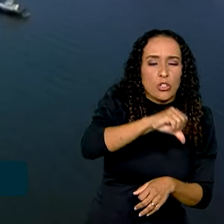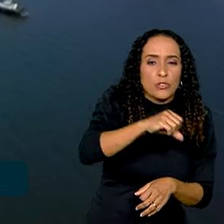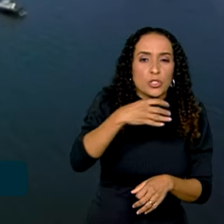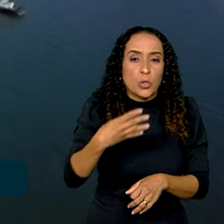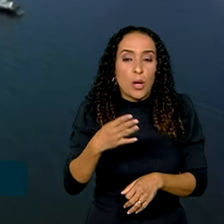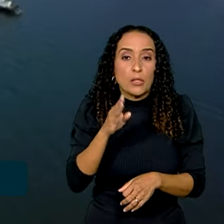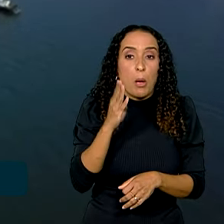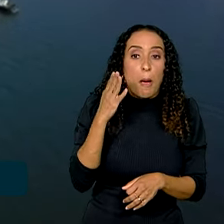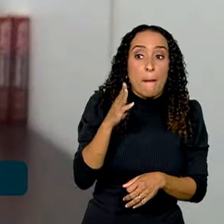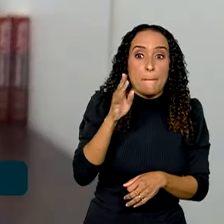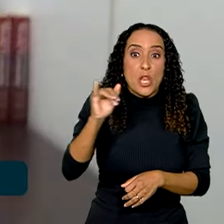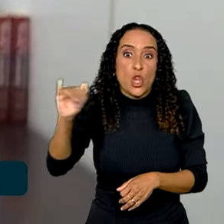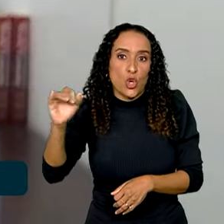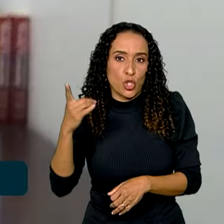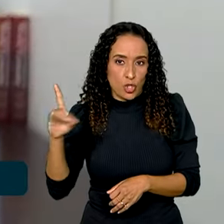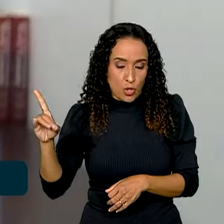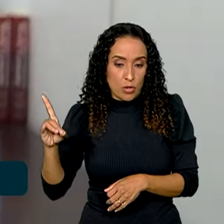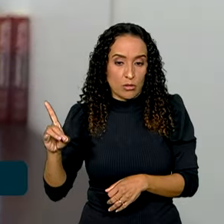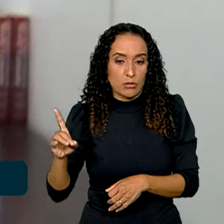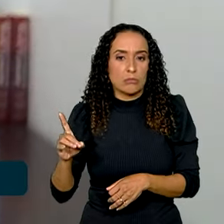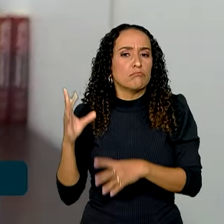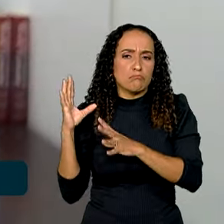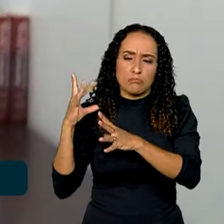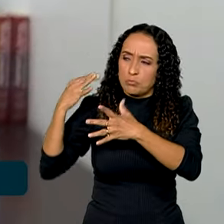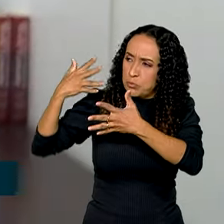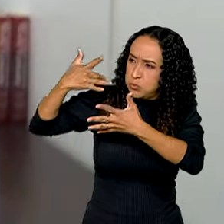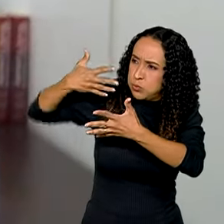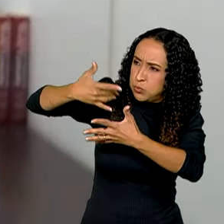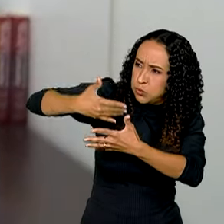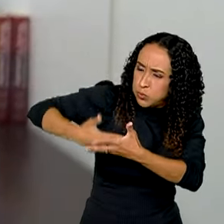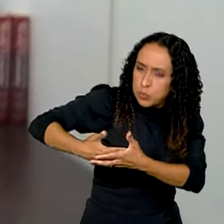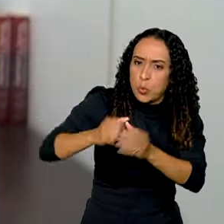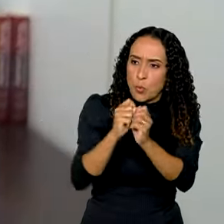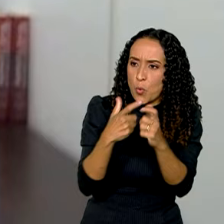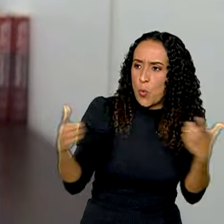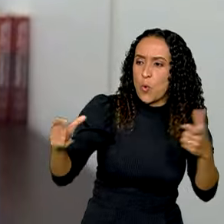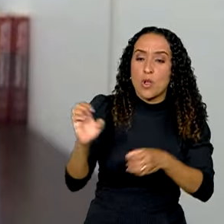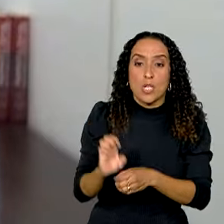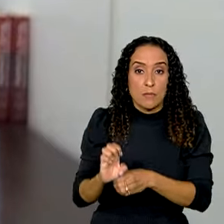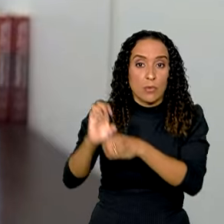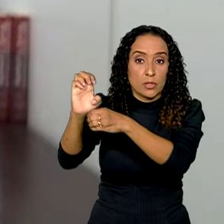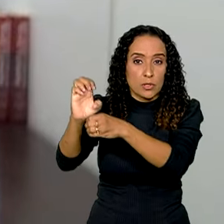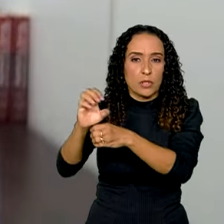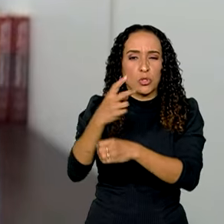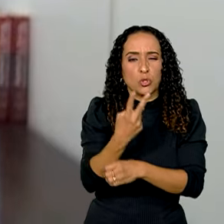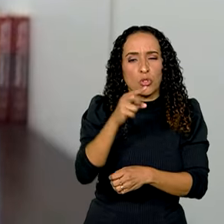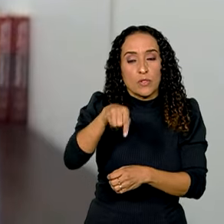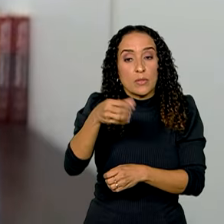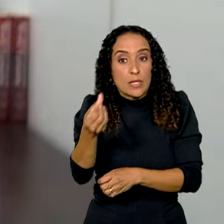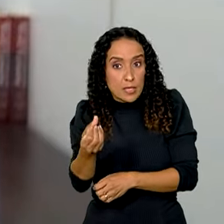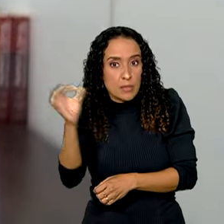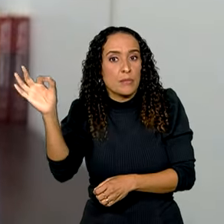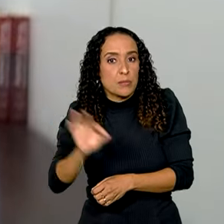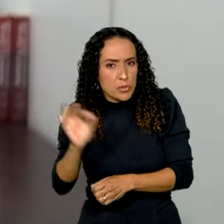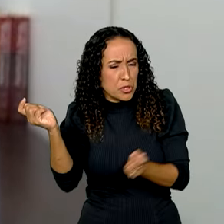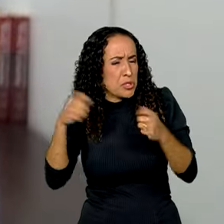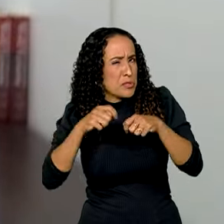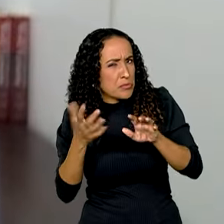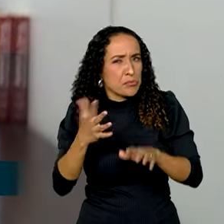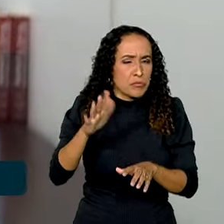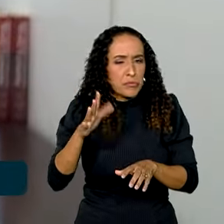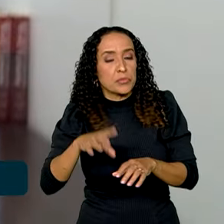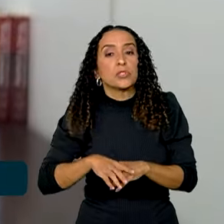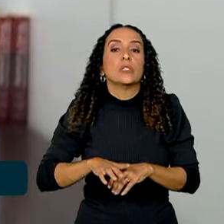bilhões de dólares, fruto de um crescimento de exportação de 2,5%, possivelmente,